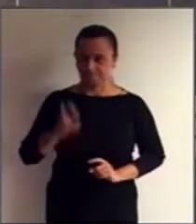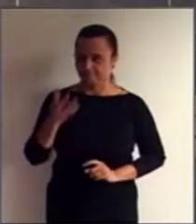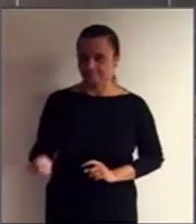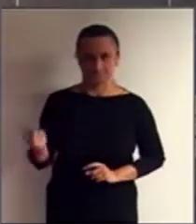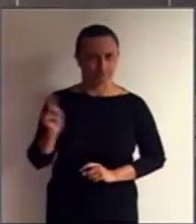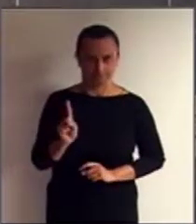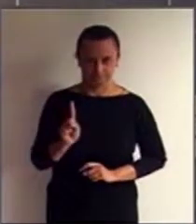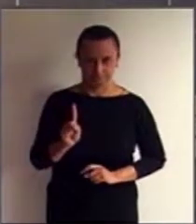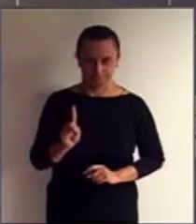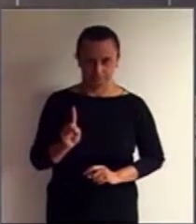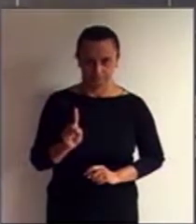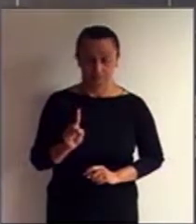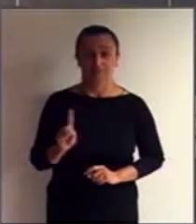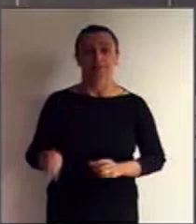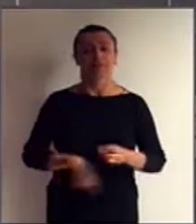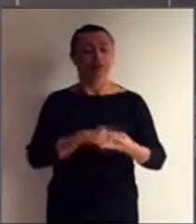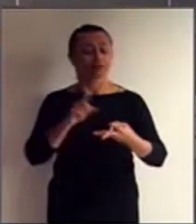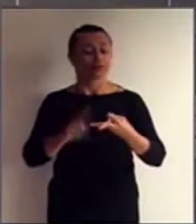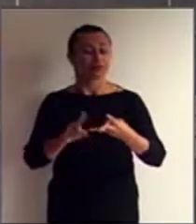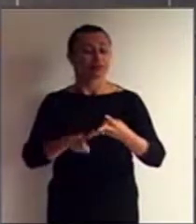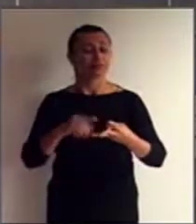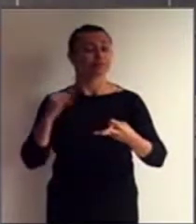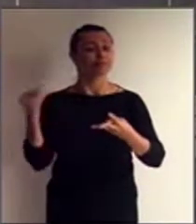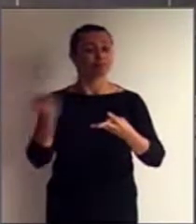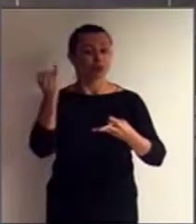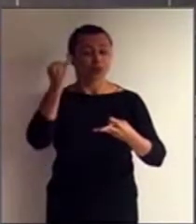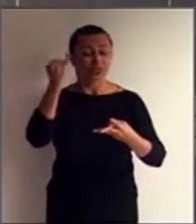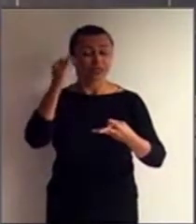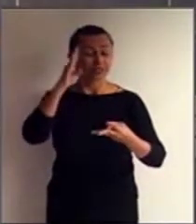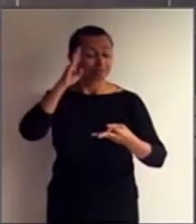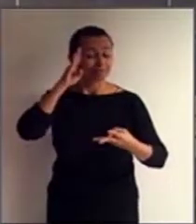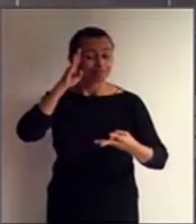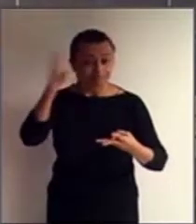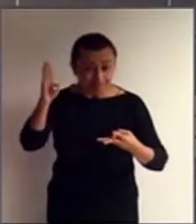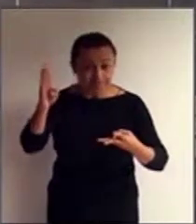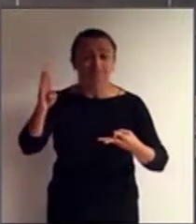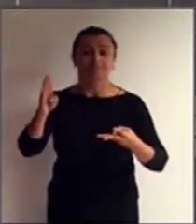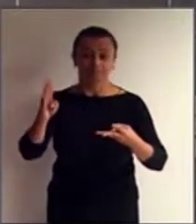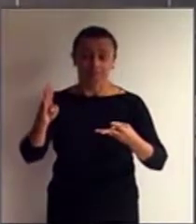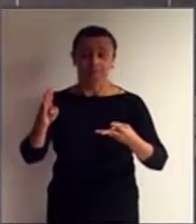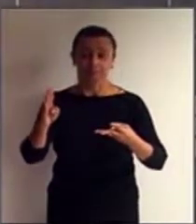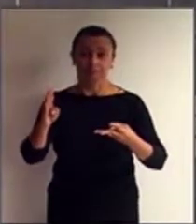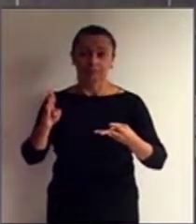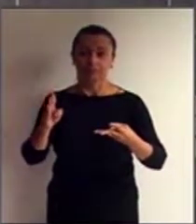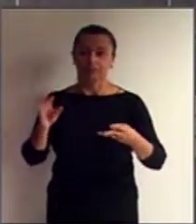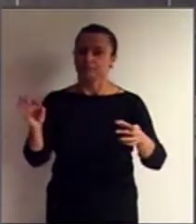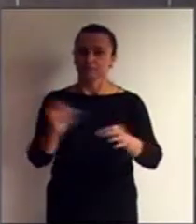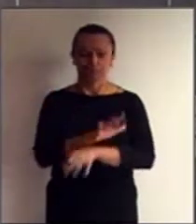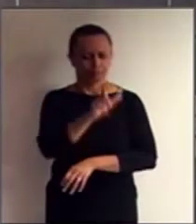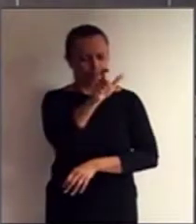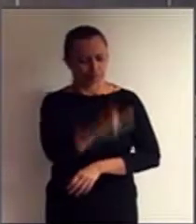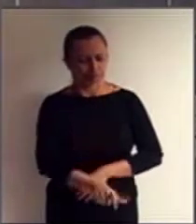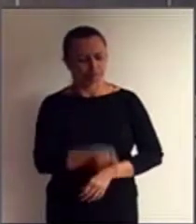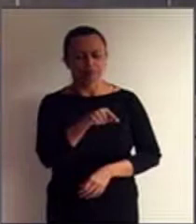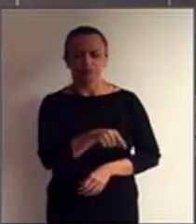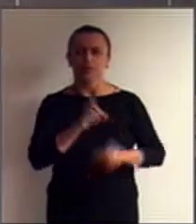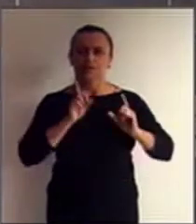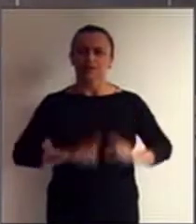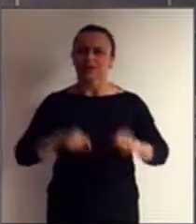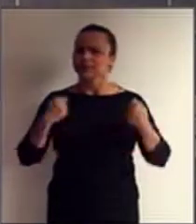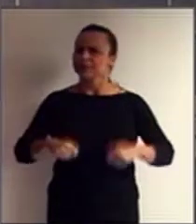Um terceiro e importante princípio, a plena e efetiva participação e inclusão na sociedade.